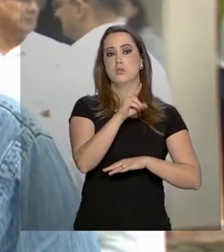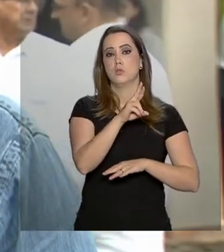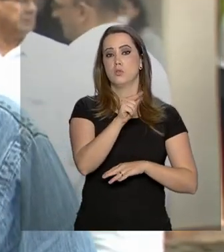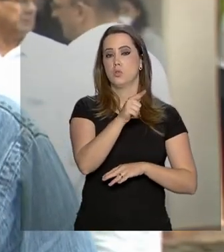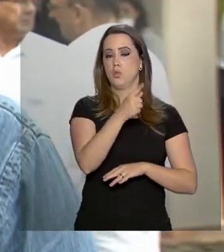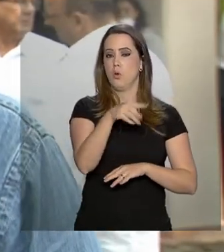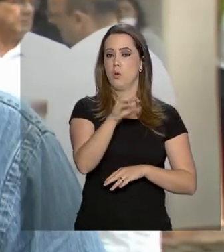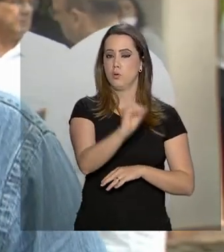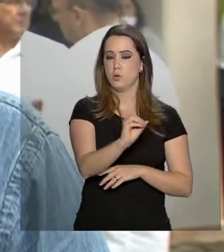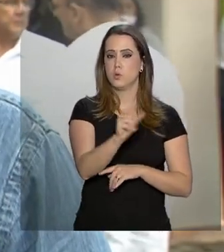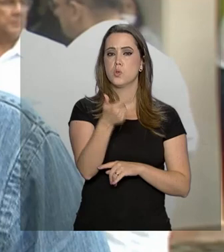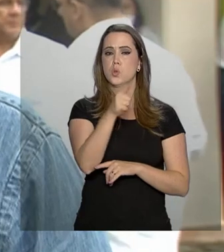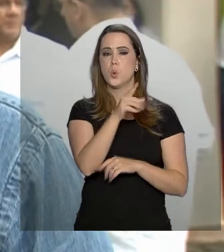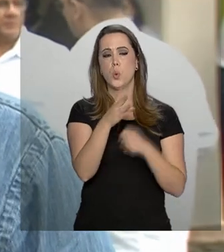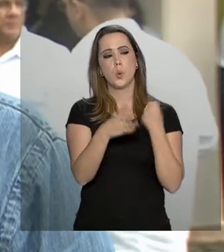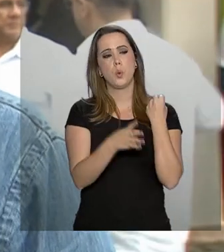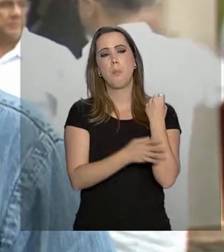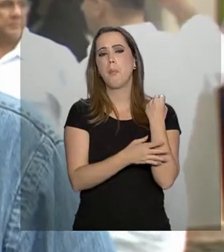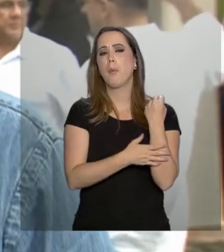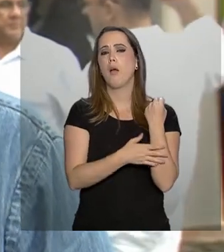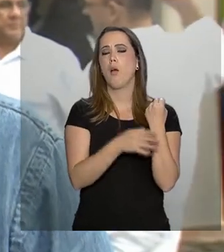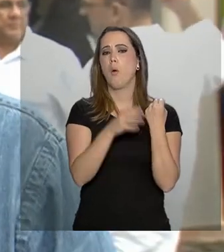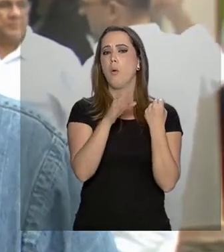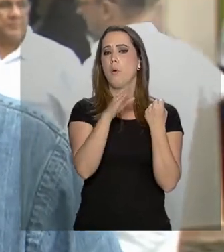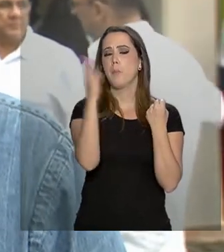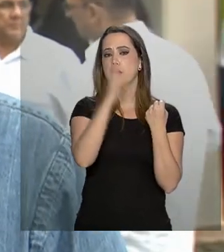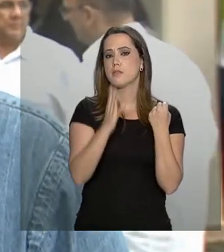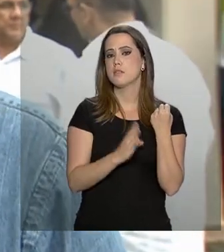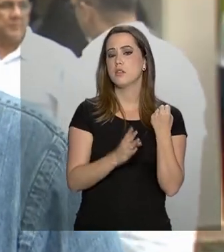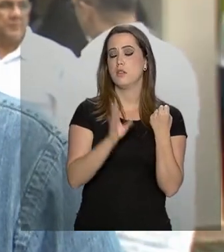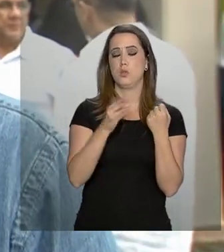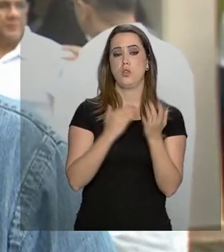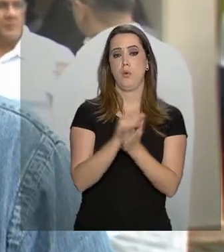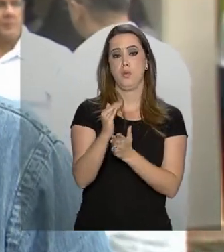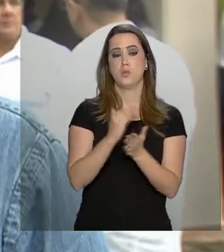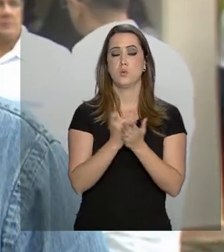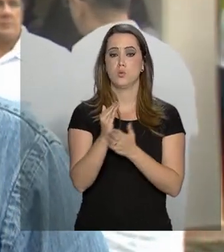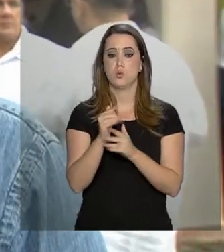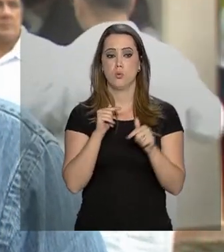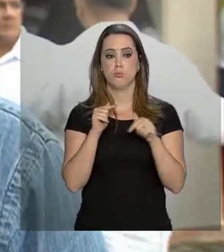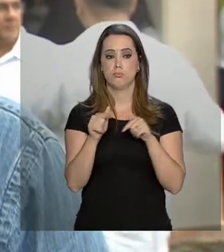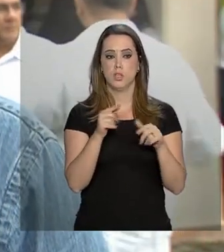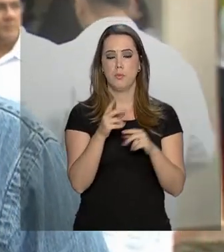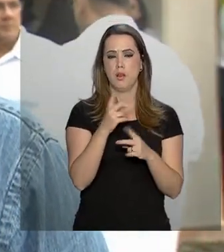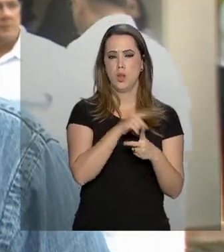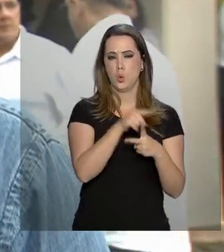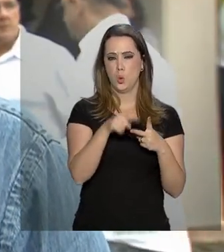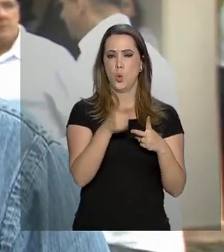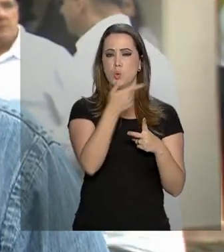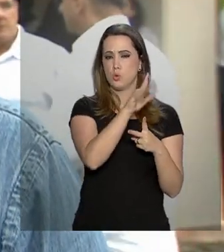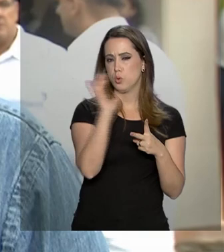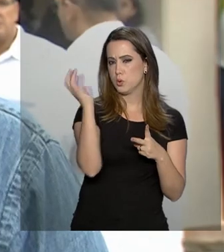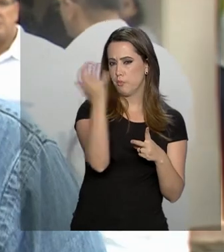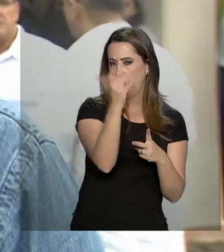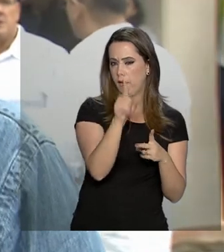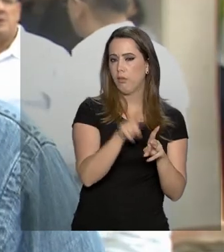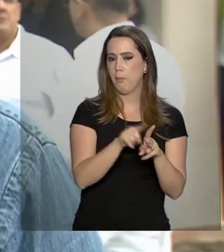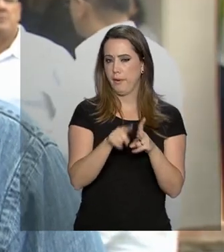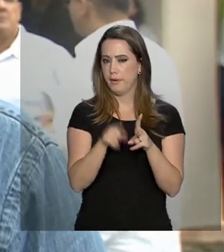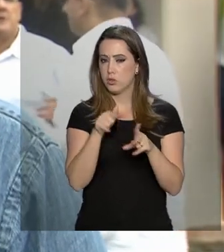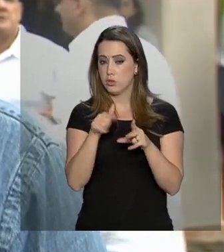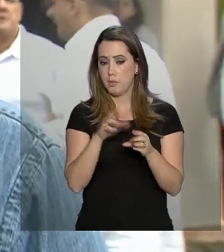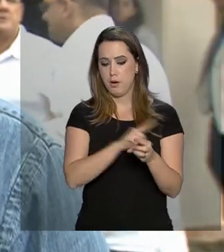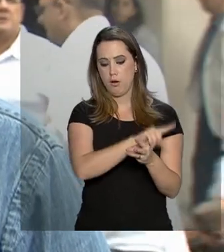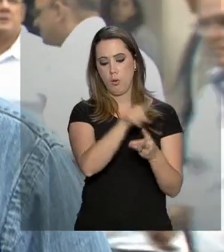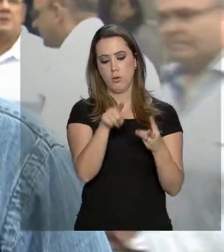Brasil a gente já está agora iniciando obras no parque e junto com o time do